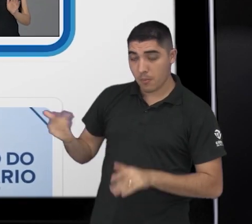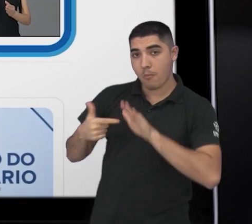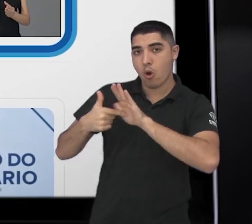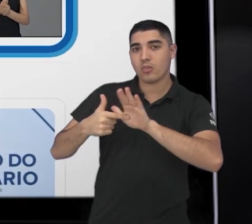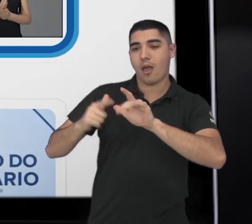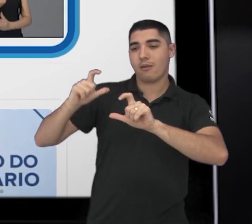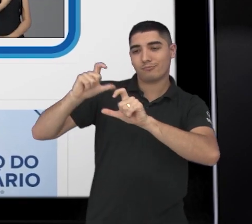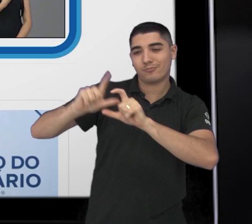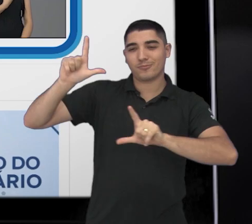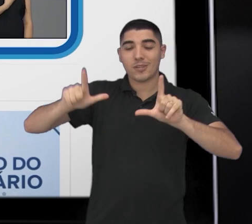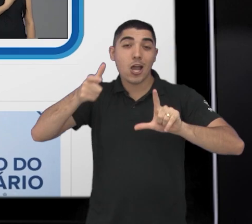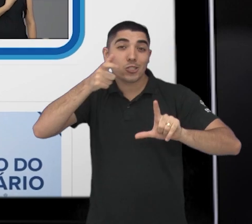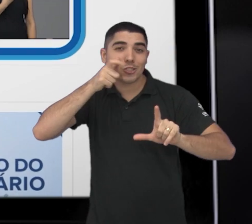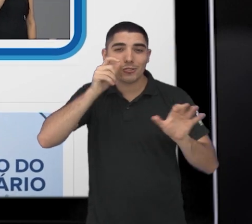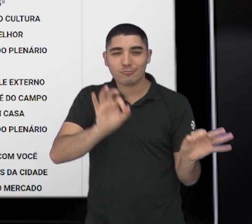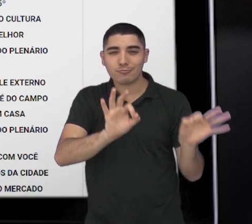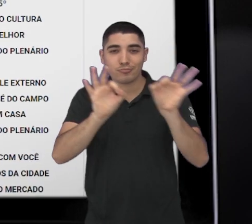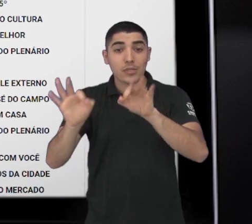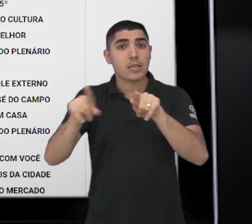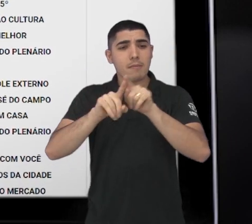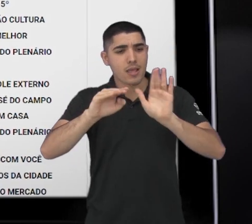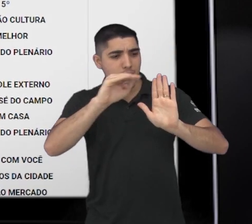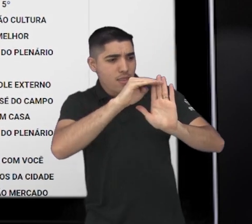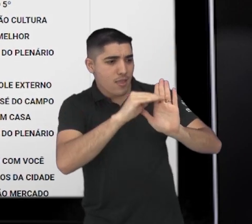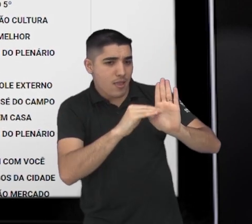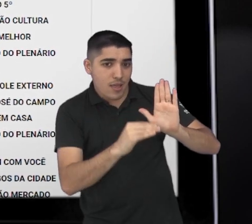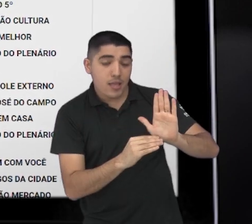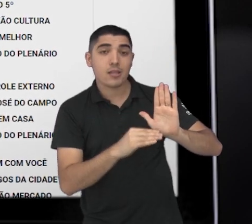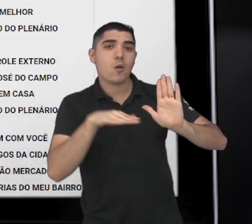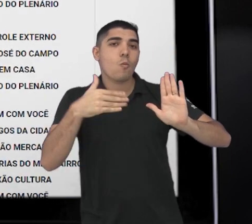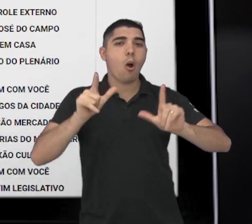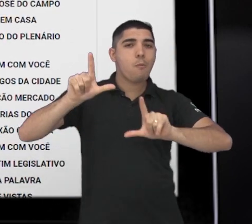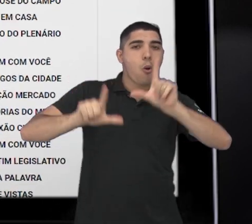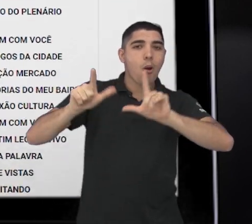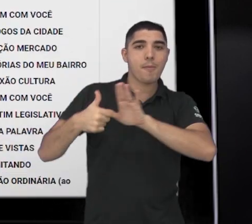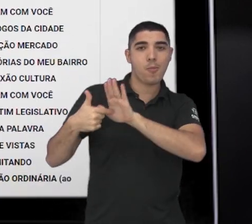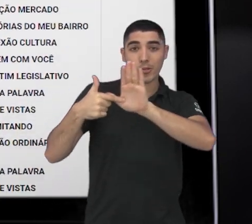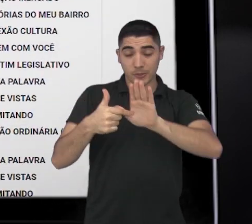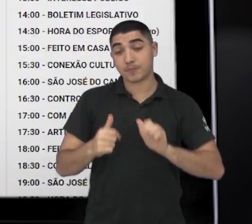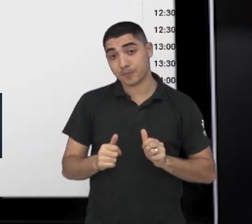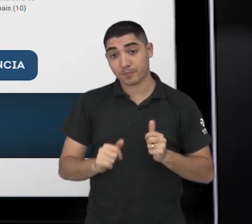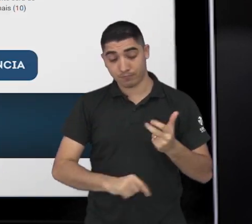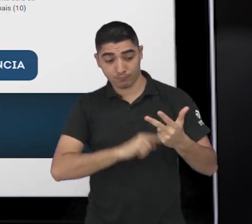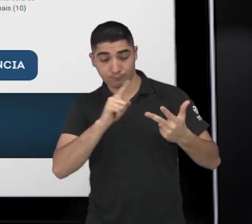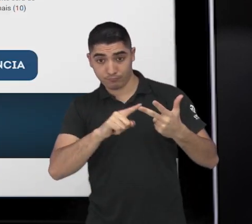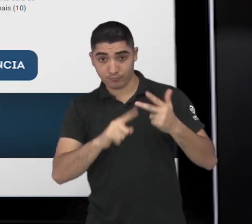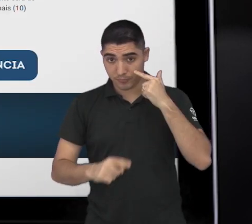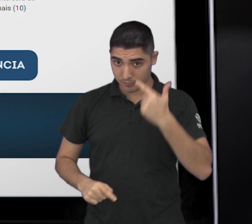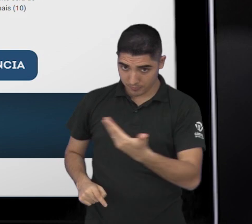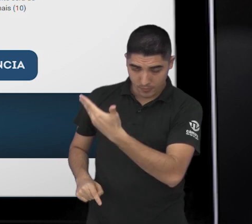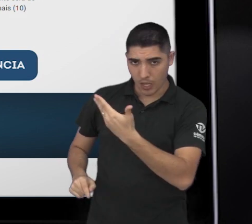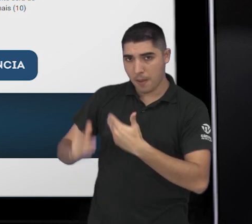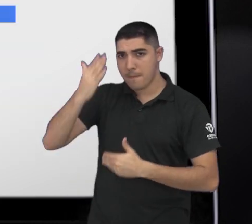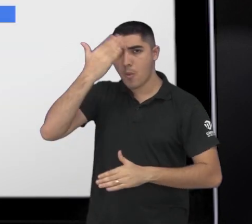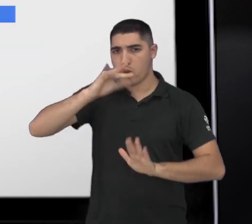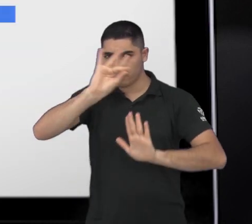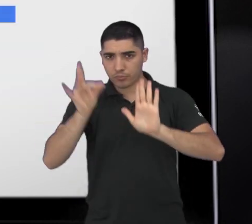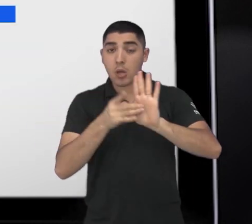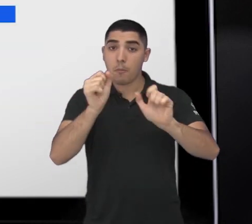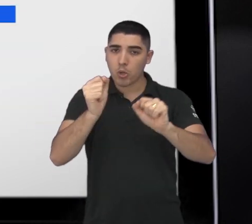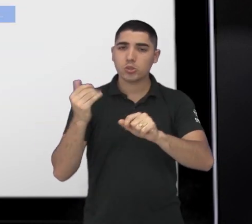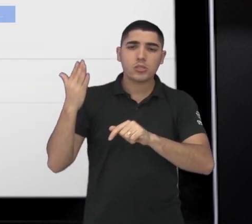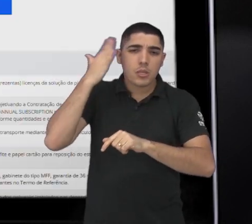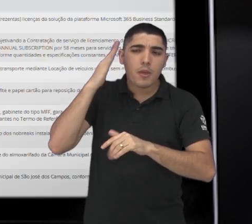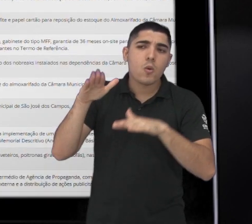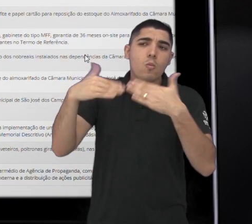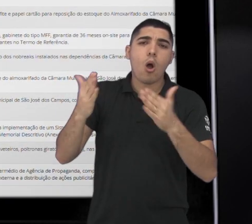Câmara, você confere a programação ao vivo e a lista de todos os programas produzidos pela emissora. No portal da transparência, é possível